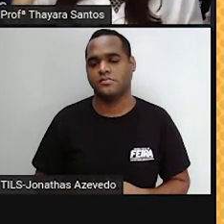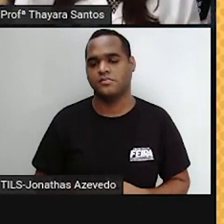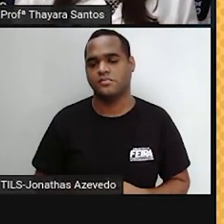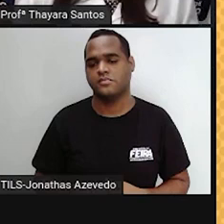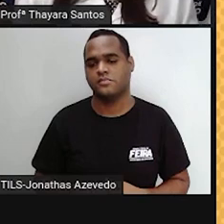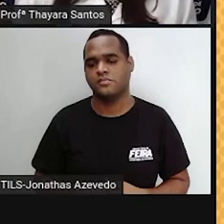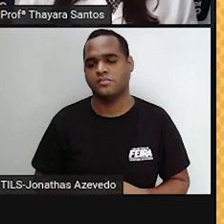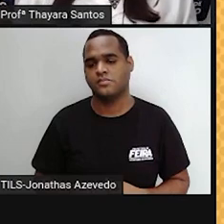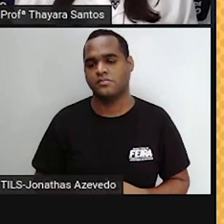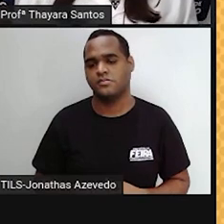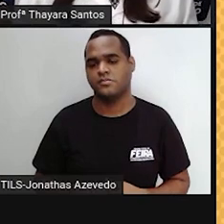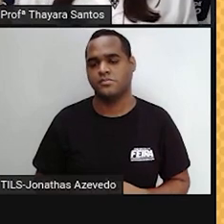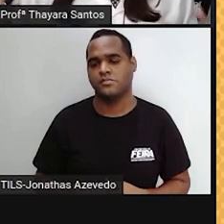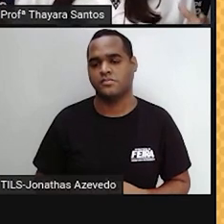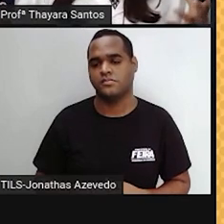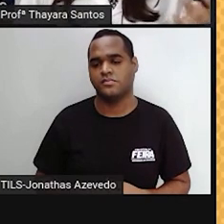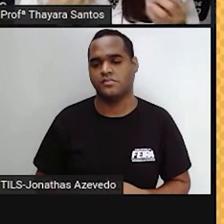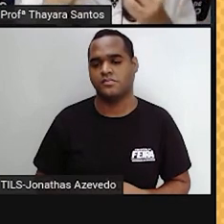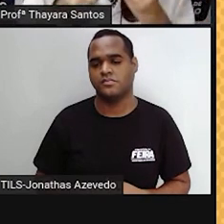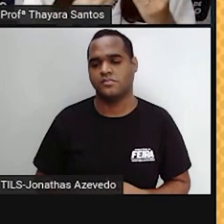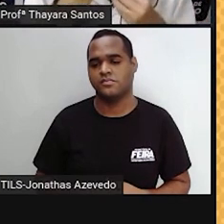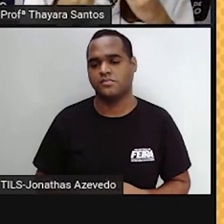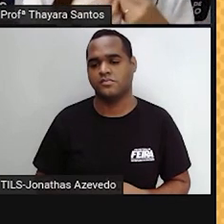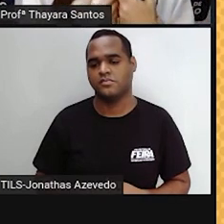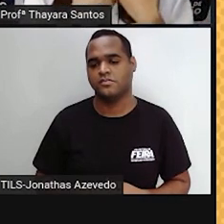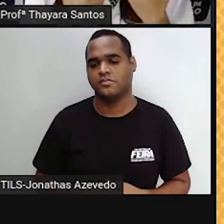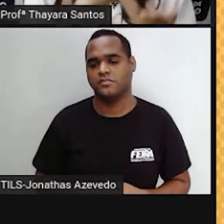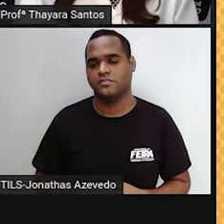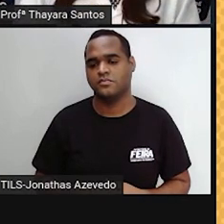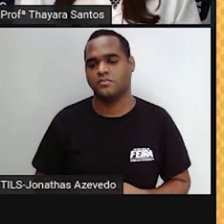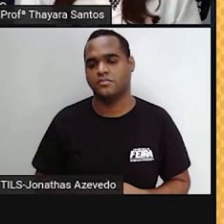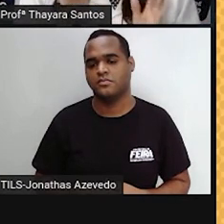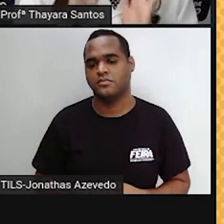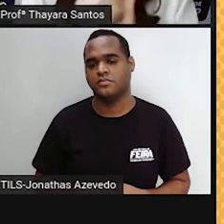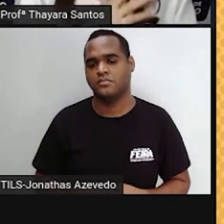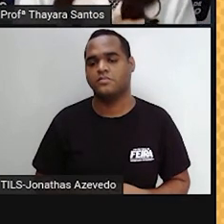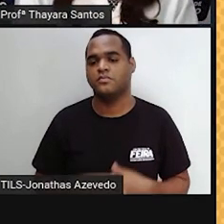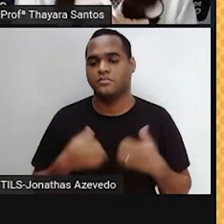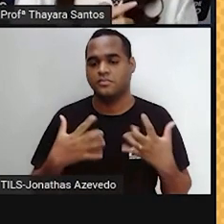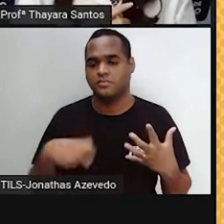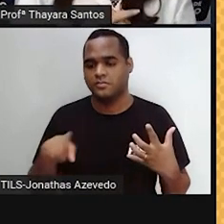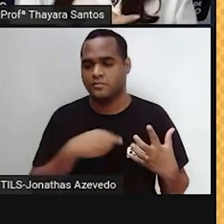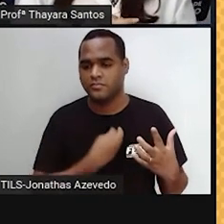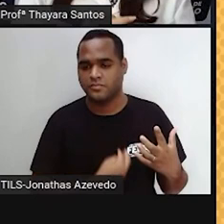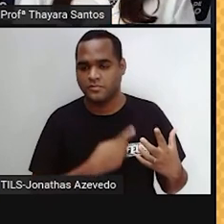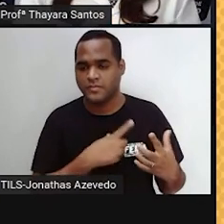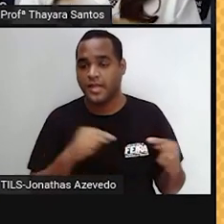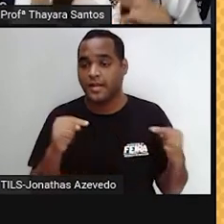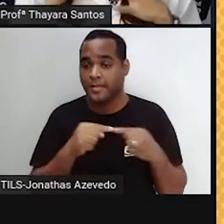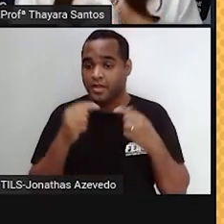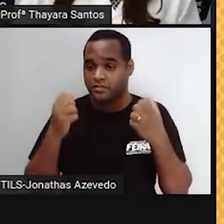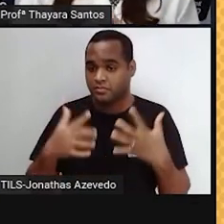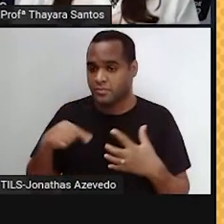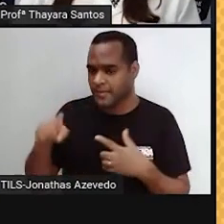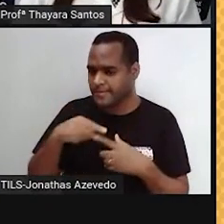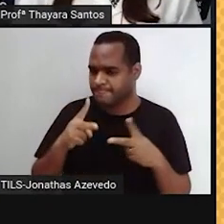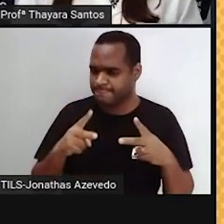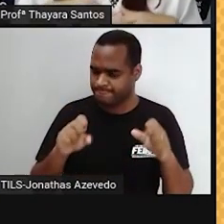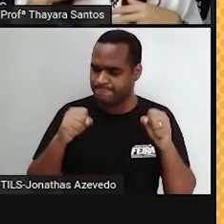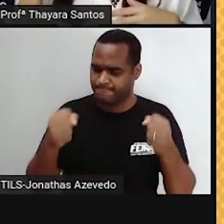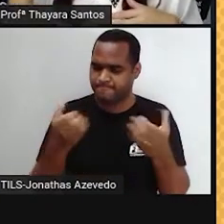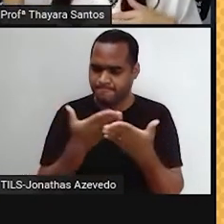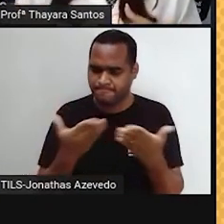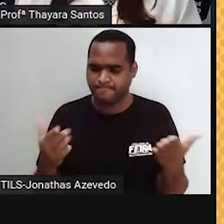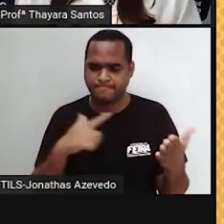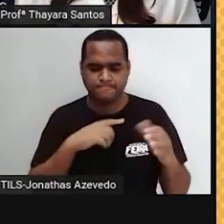masculino e o sistema reprodutor feminino, nesse ponto de funcionamento. Mas a gente vai continuar falando sobre isso nas aulas seguintes,